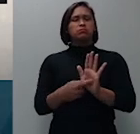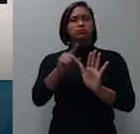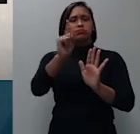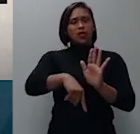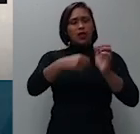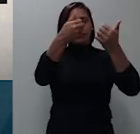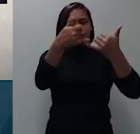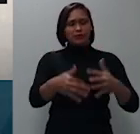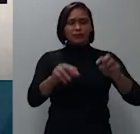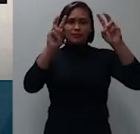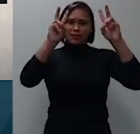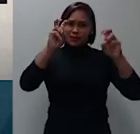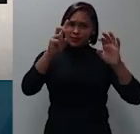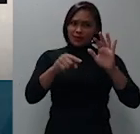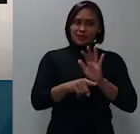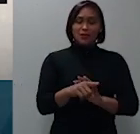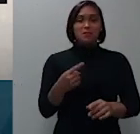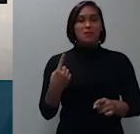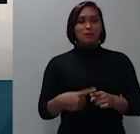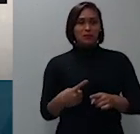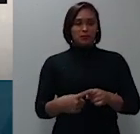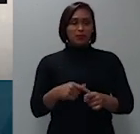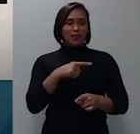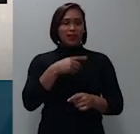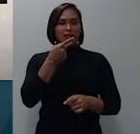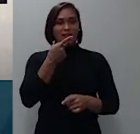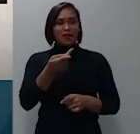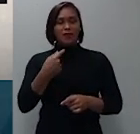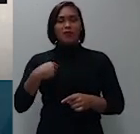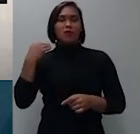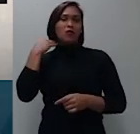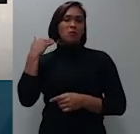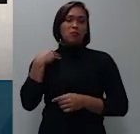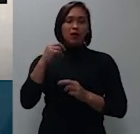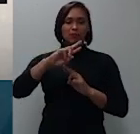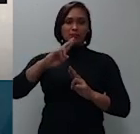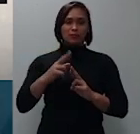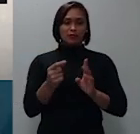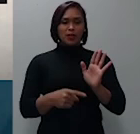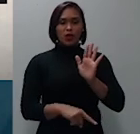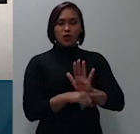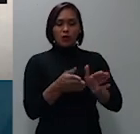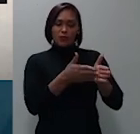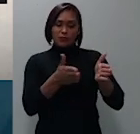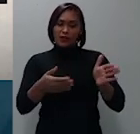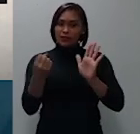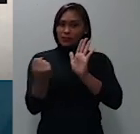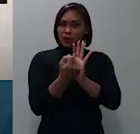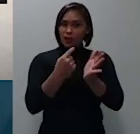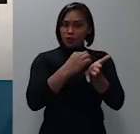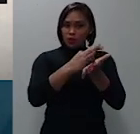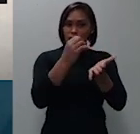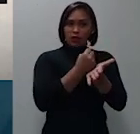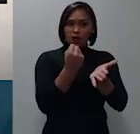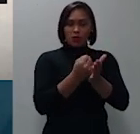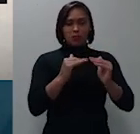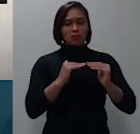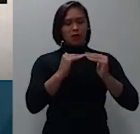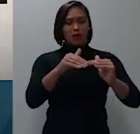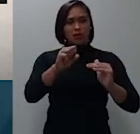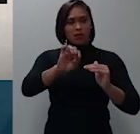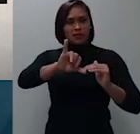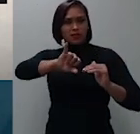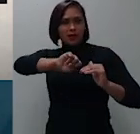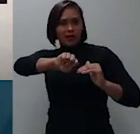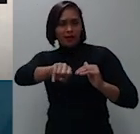daí porque tendo em vista diz o Bradesco a validade do acordo homologado e referendado pelo plenário do Supremo após ampla